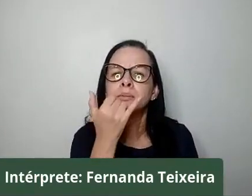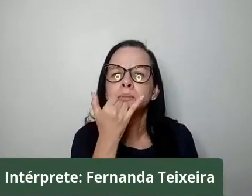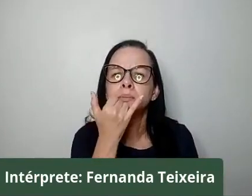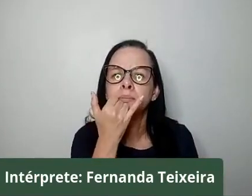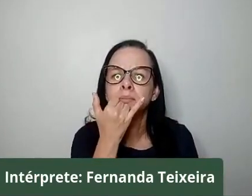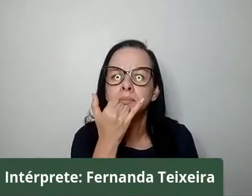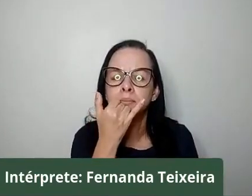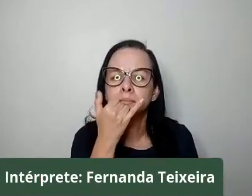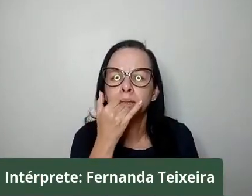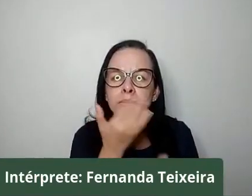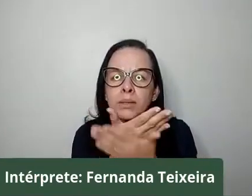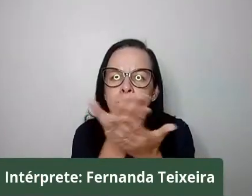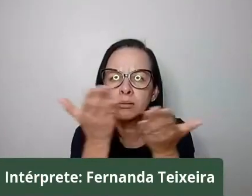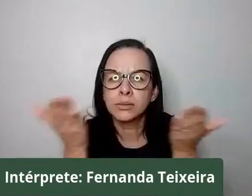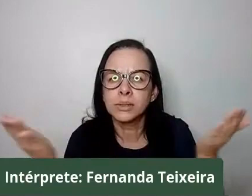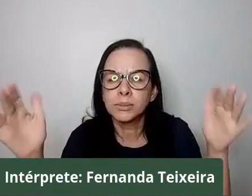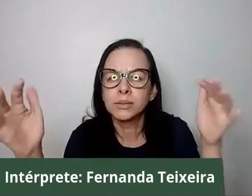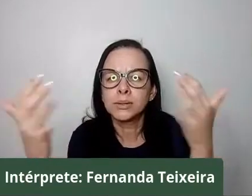aos ouvintes, né?